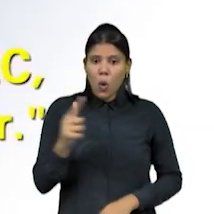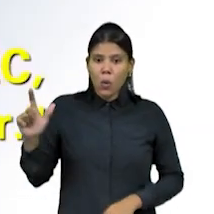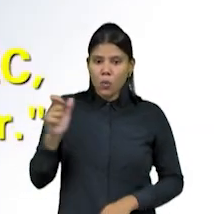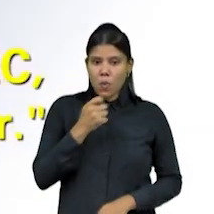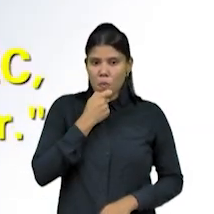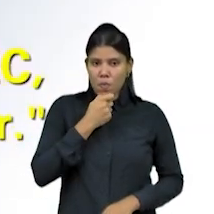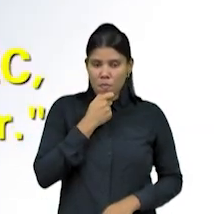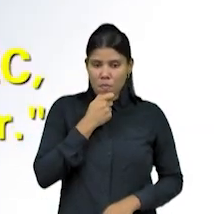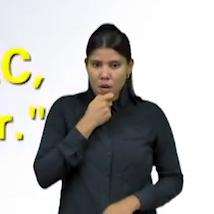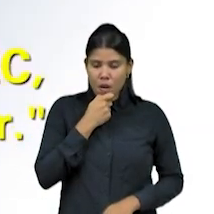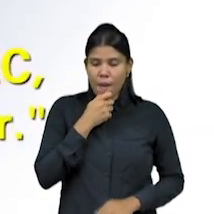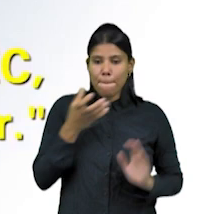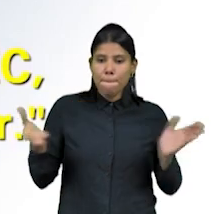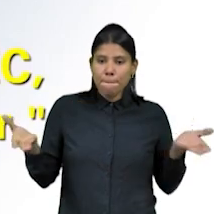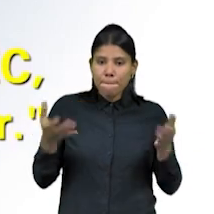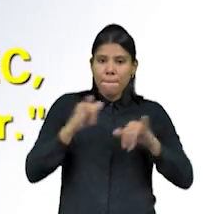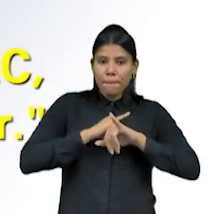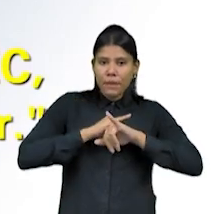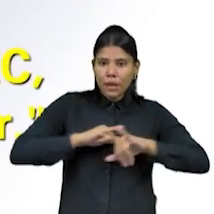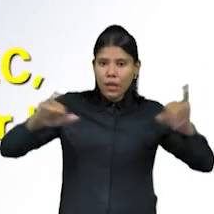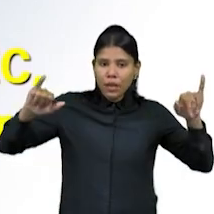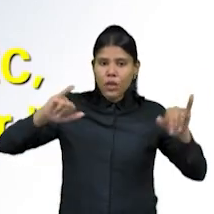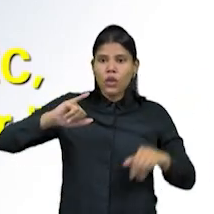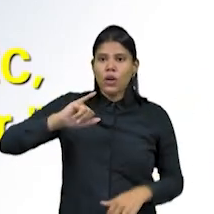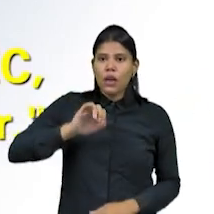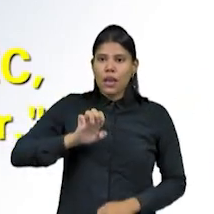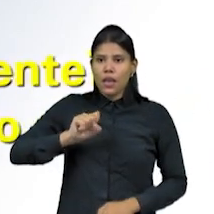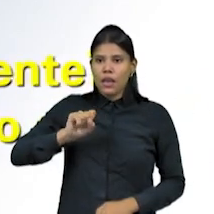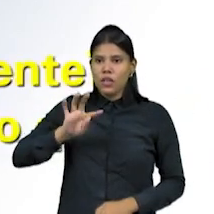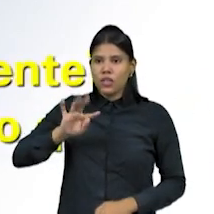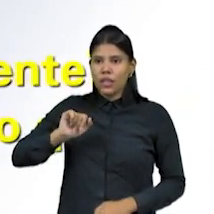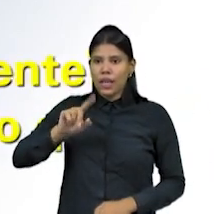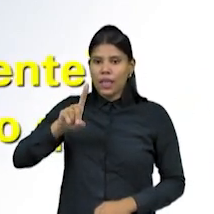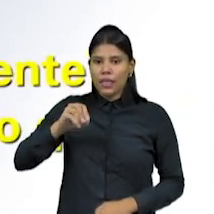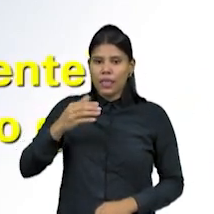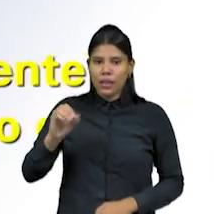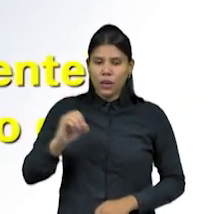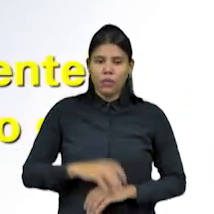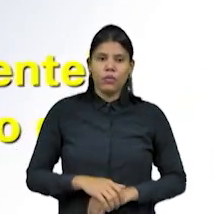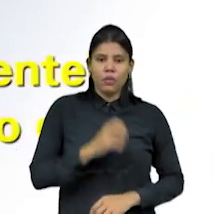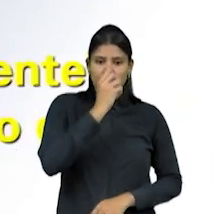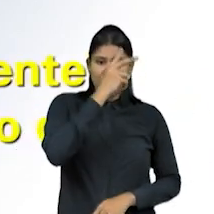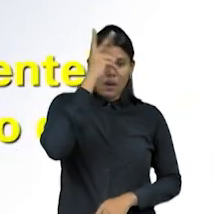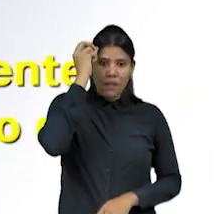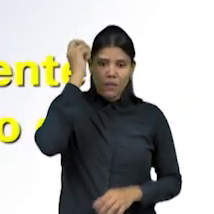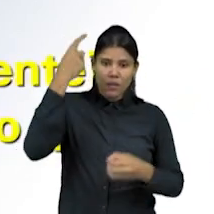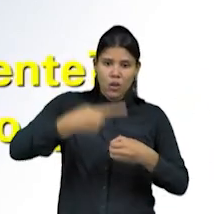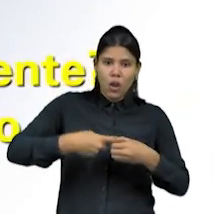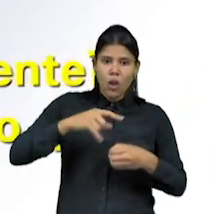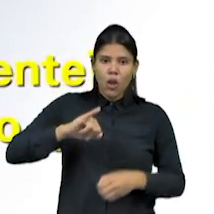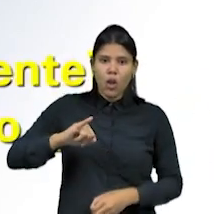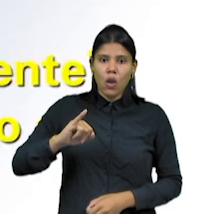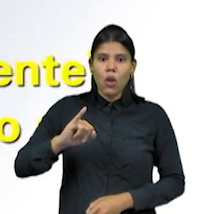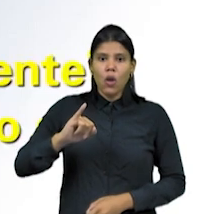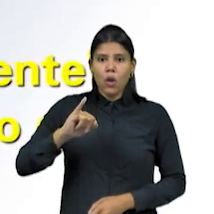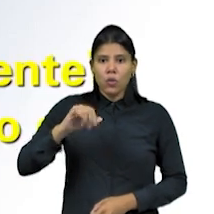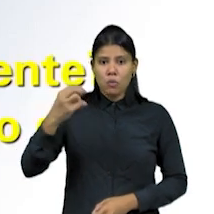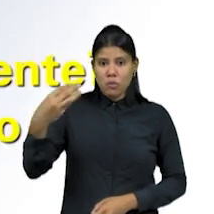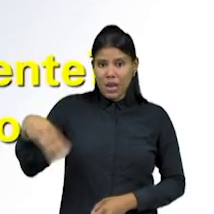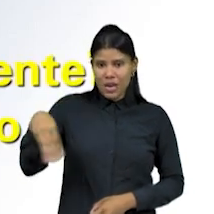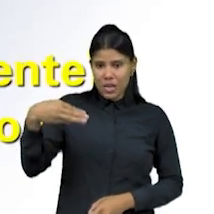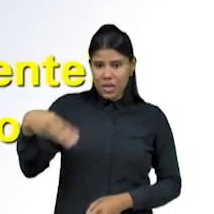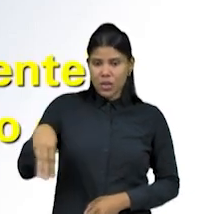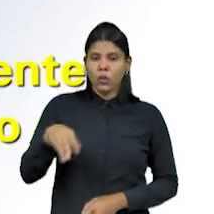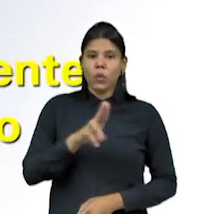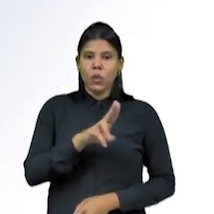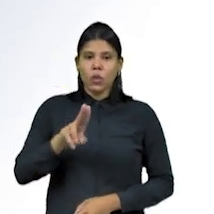desta vez divulgado pelo jornal Estadão, o prefeito do município de Luiz Domingues, no Maranhão, Gilberto Braga,